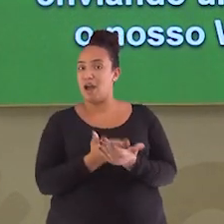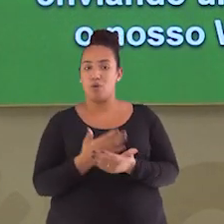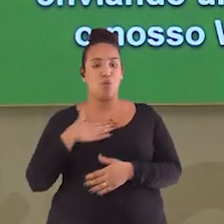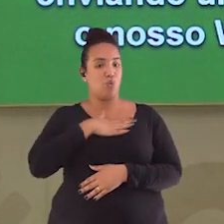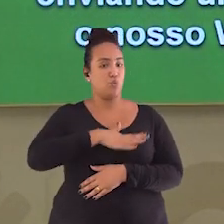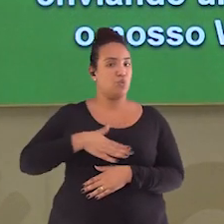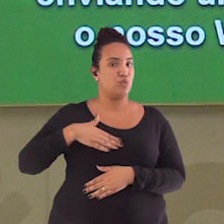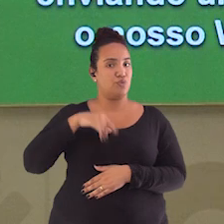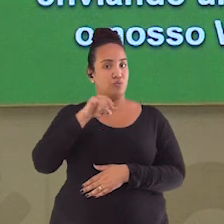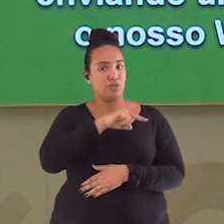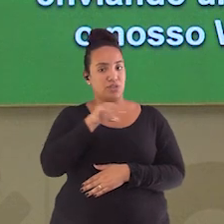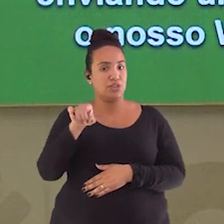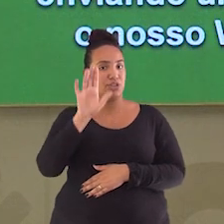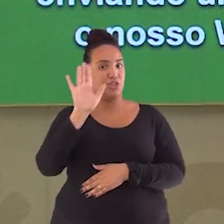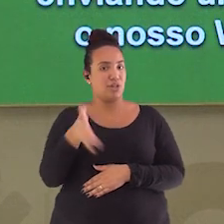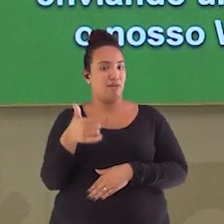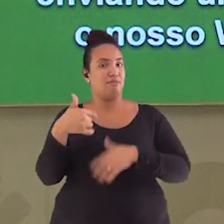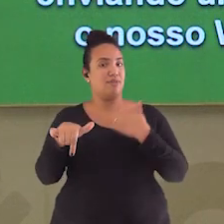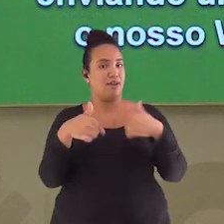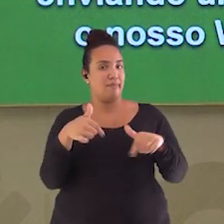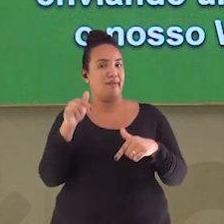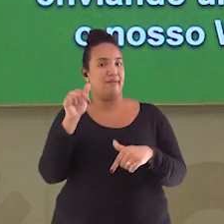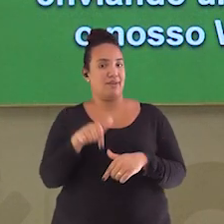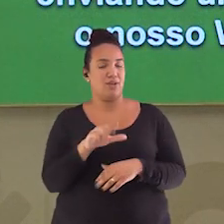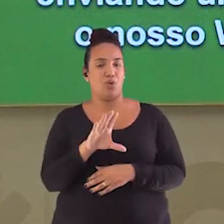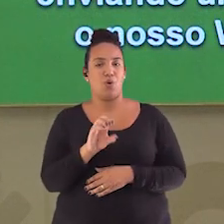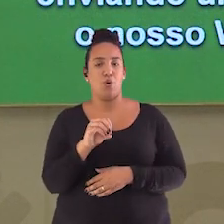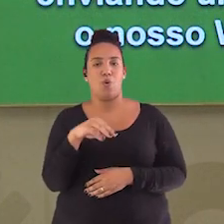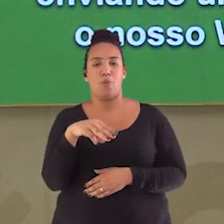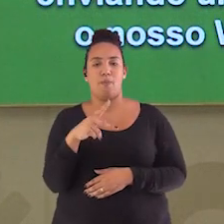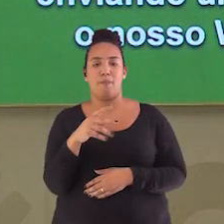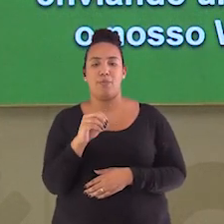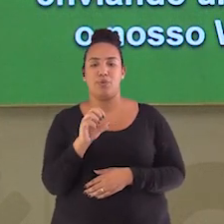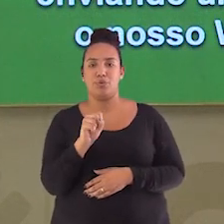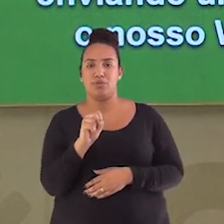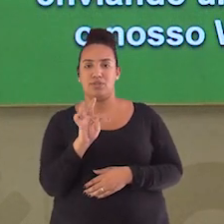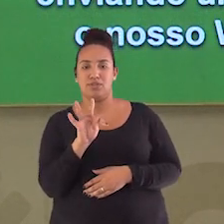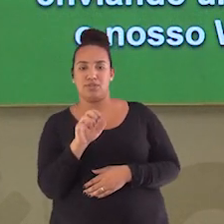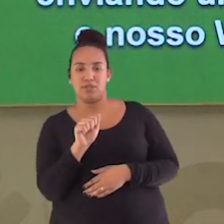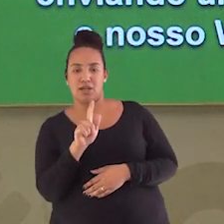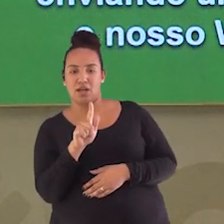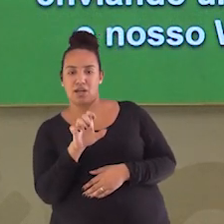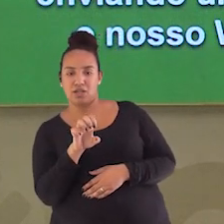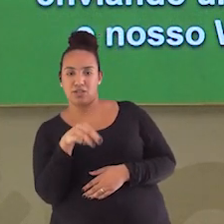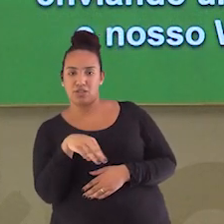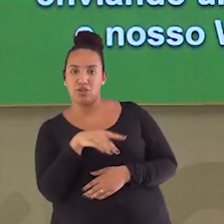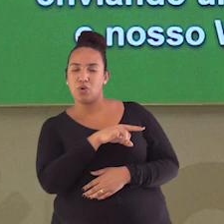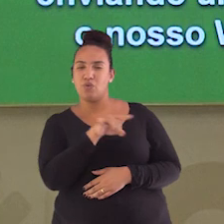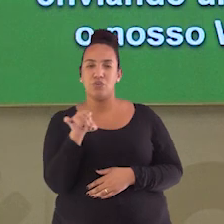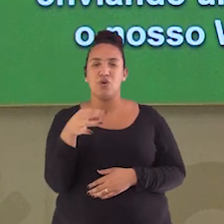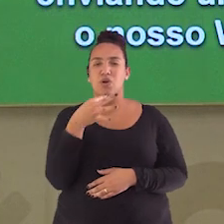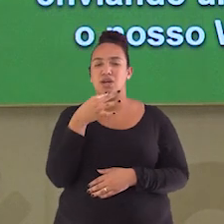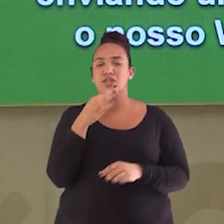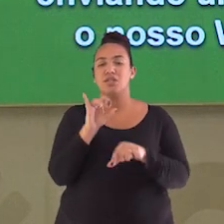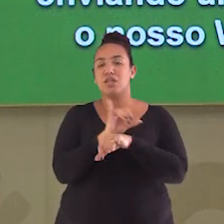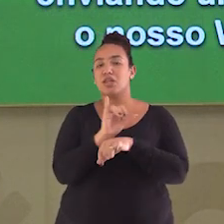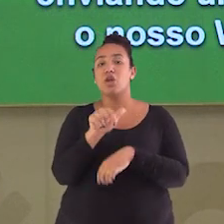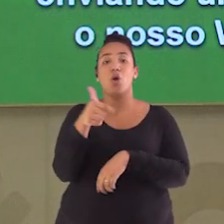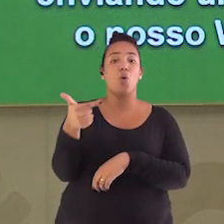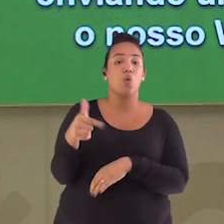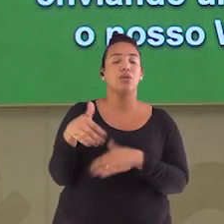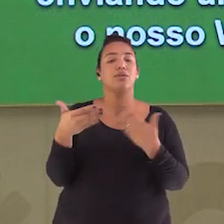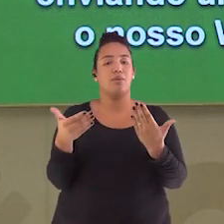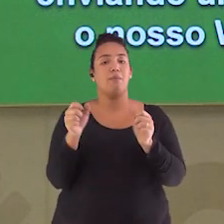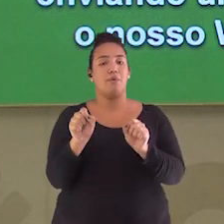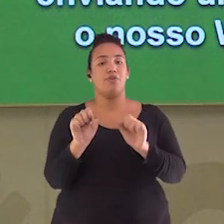trabalharam com compostagem? Conhecem outro método de reaproveitamento de resíduos? Nos respondam enviando uma foto ou um vídeo para